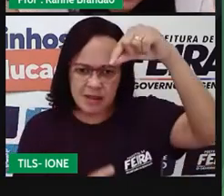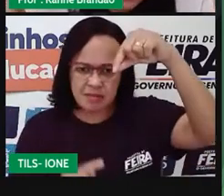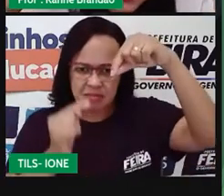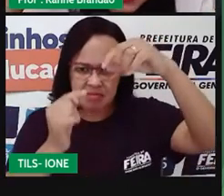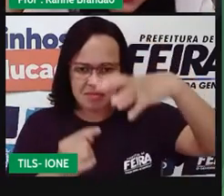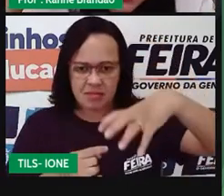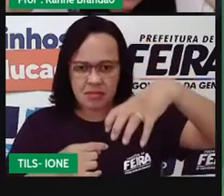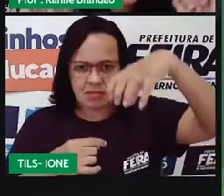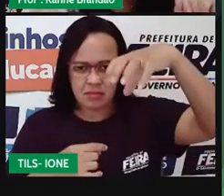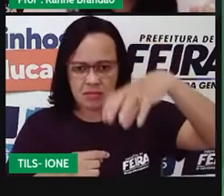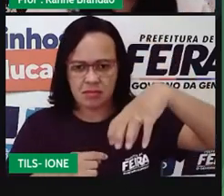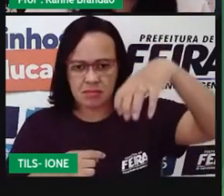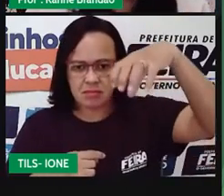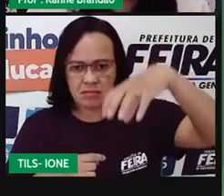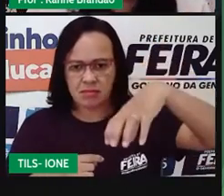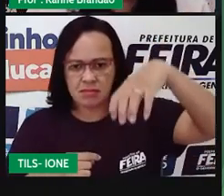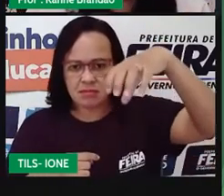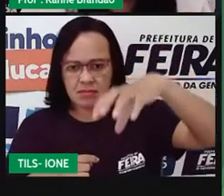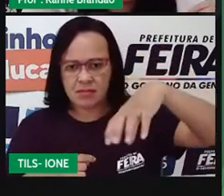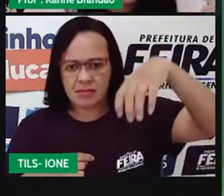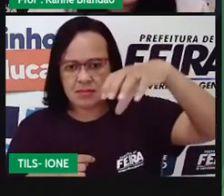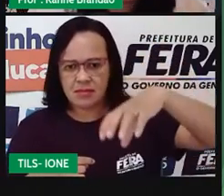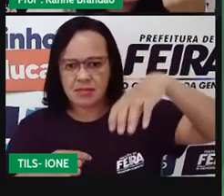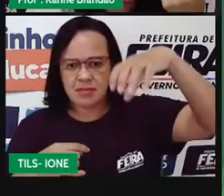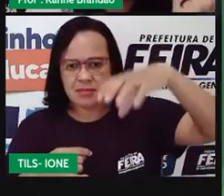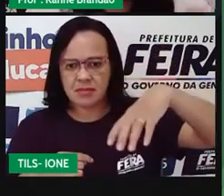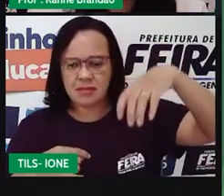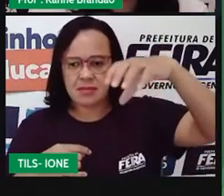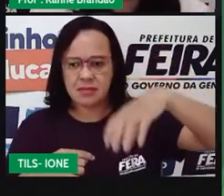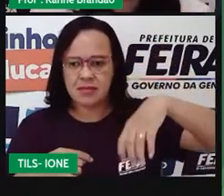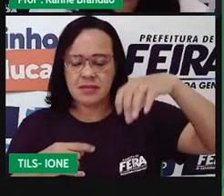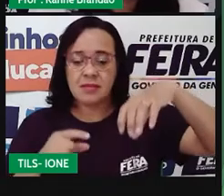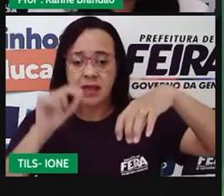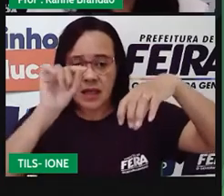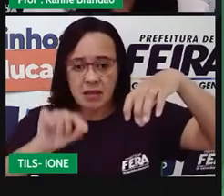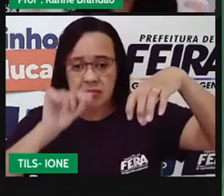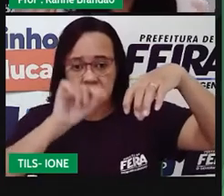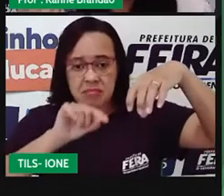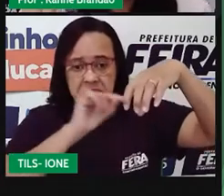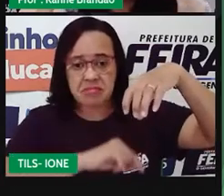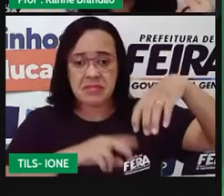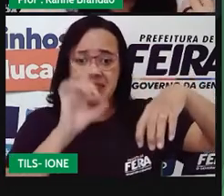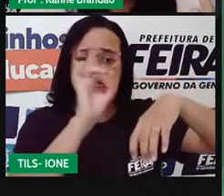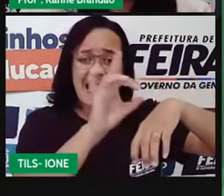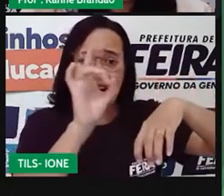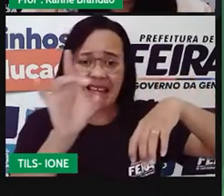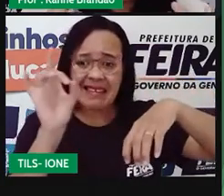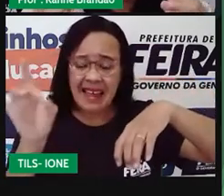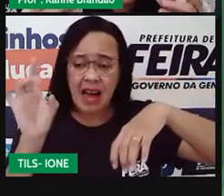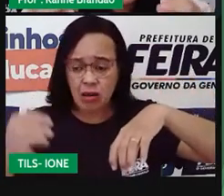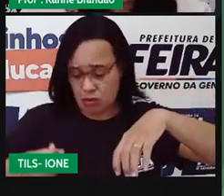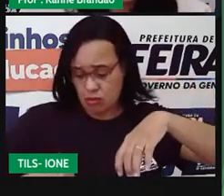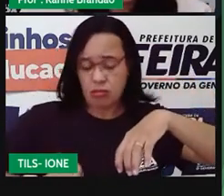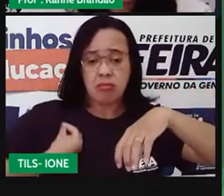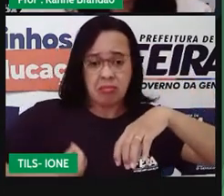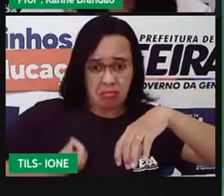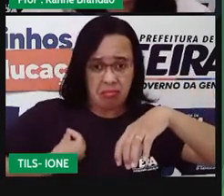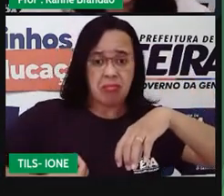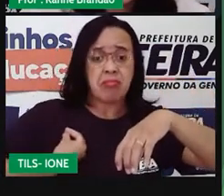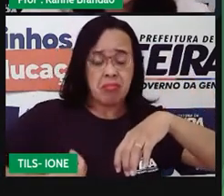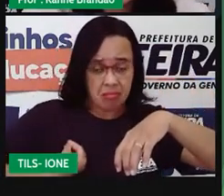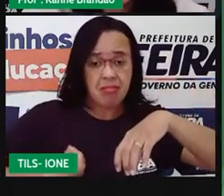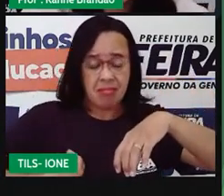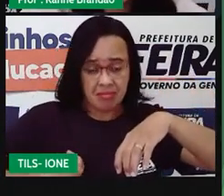tentáculosinhos que a gente tá vendo aí, na verdade é um indivíduo. Cada uma dessas partes, dessas